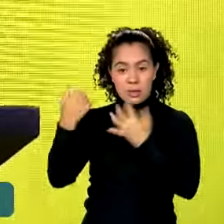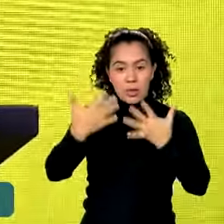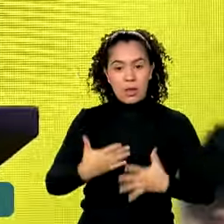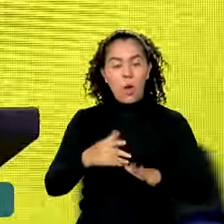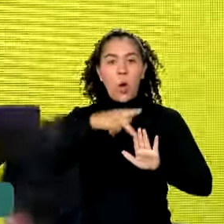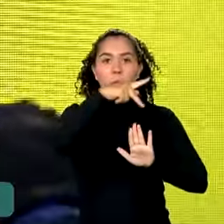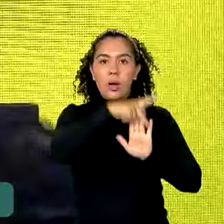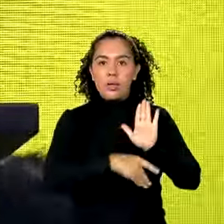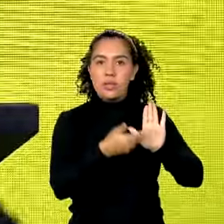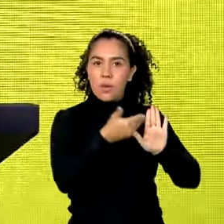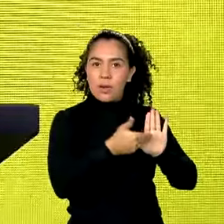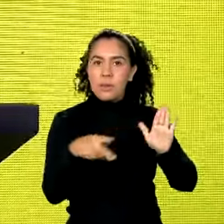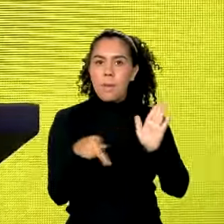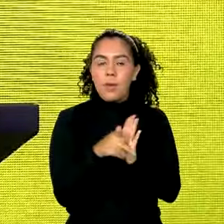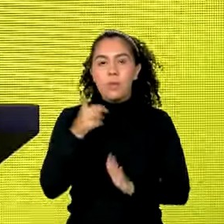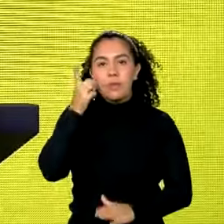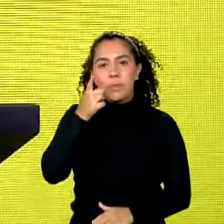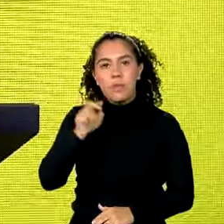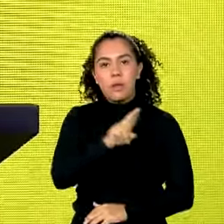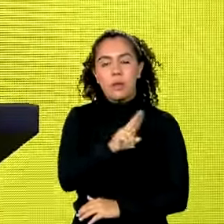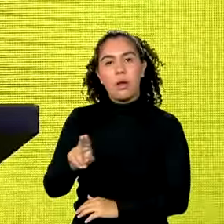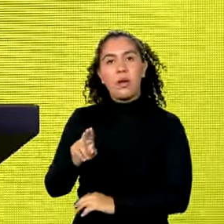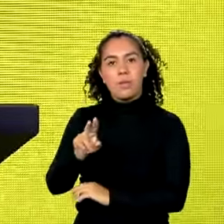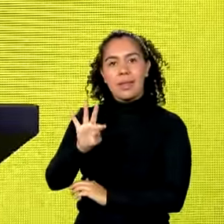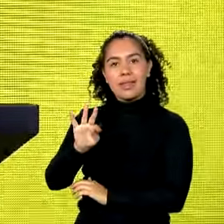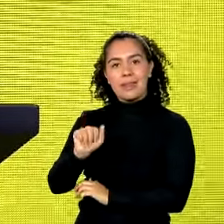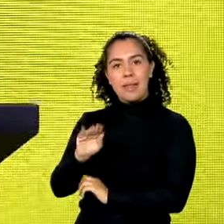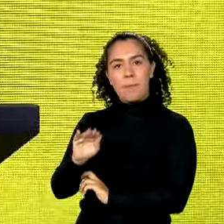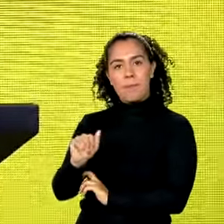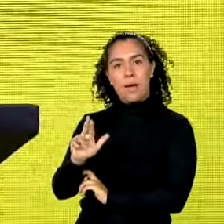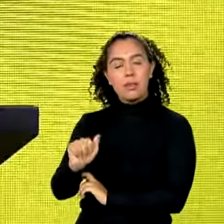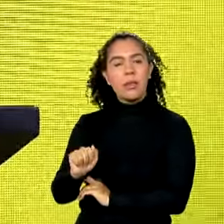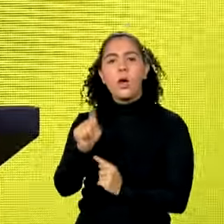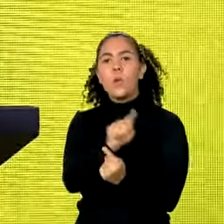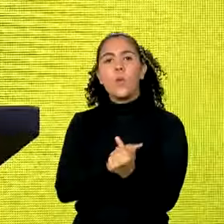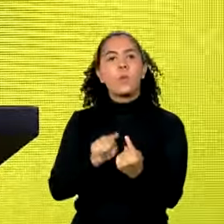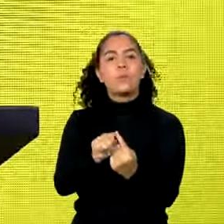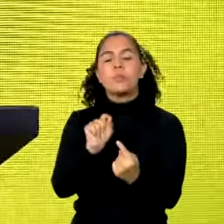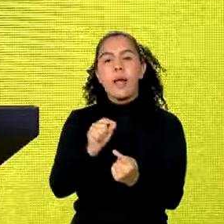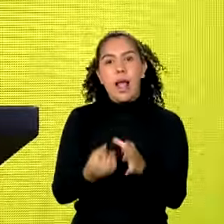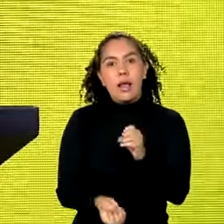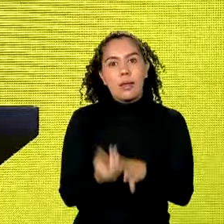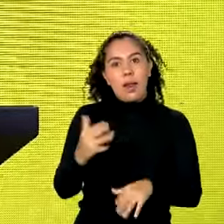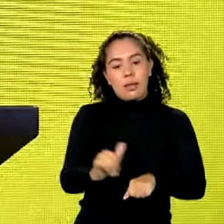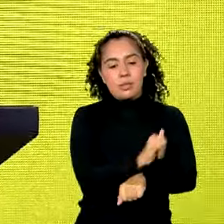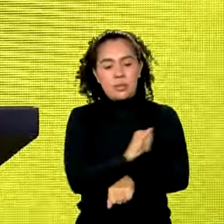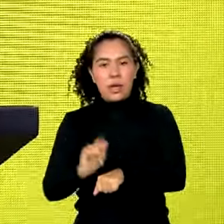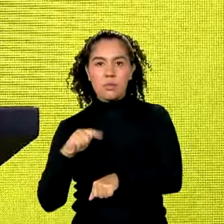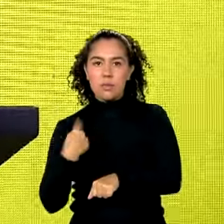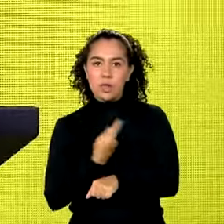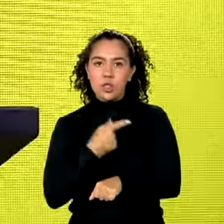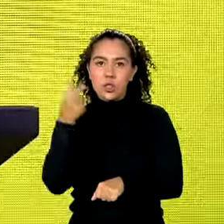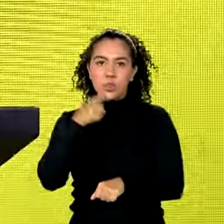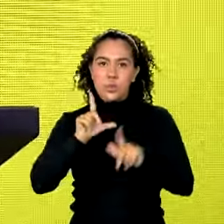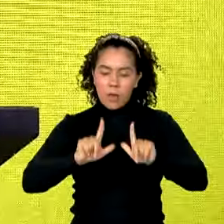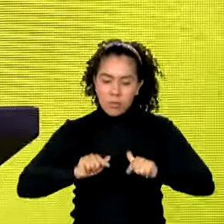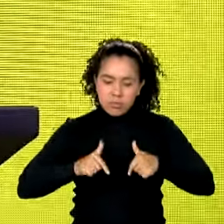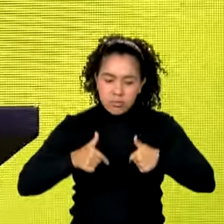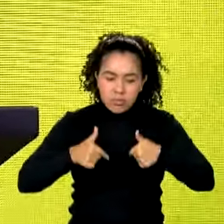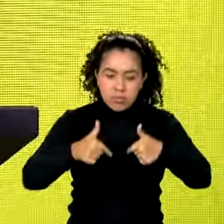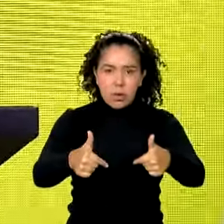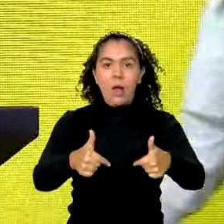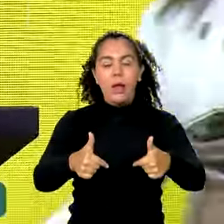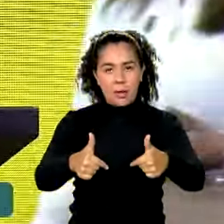Tabata Amaral, que cria mecanismos para a gente fazer o enfrentamento na agenda de adaptação, será